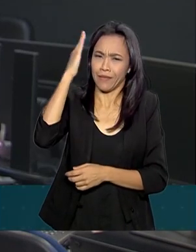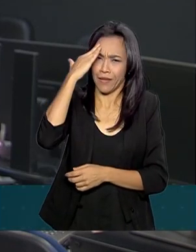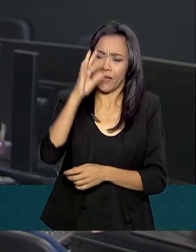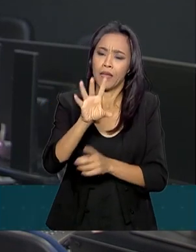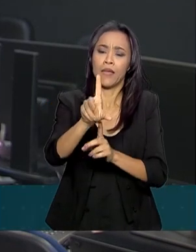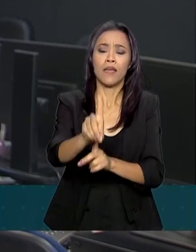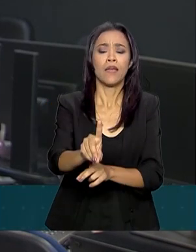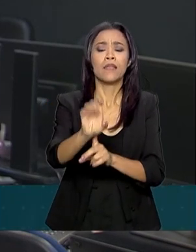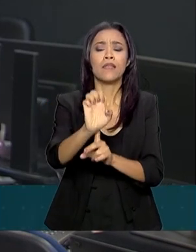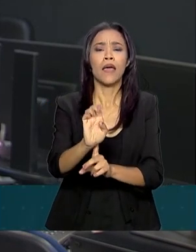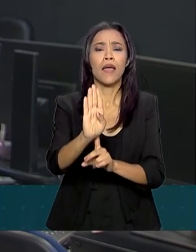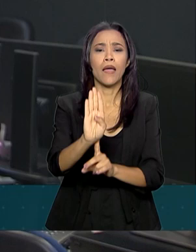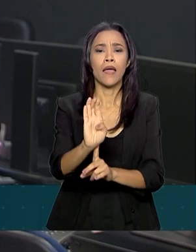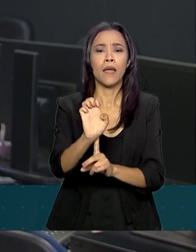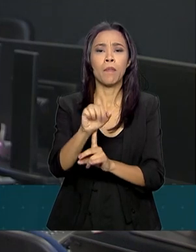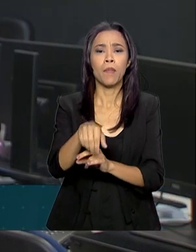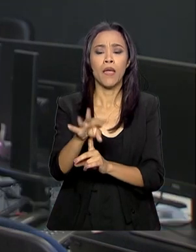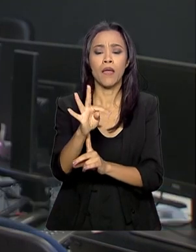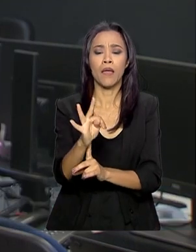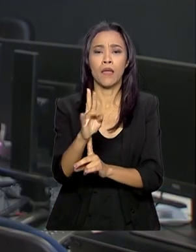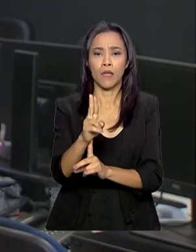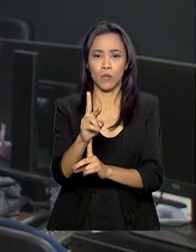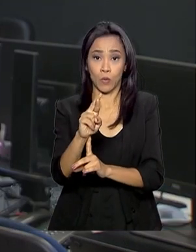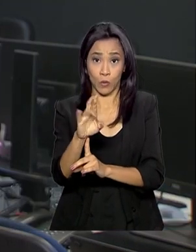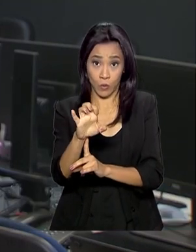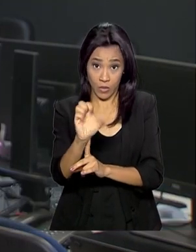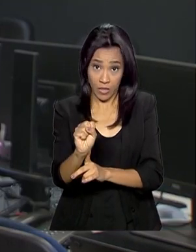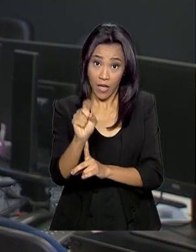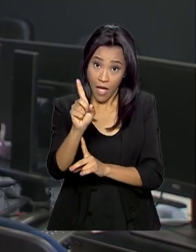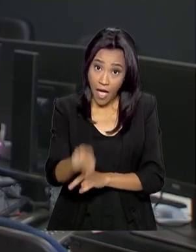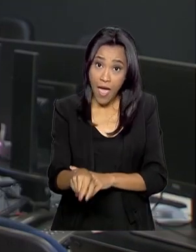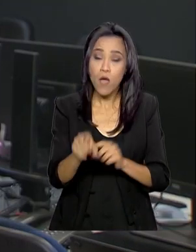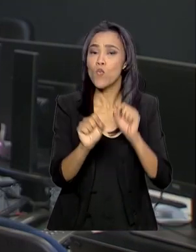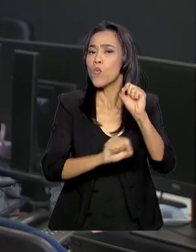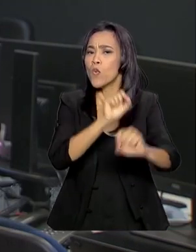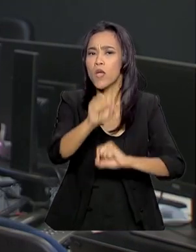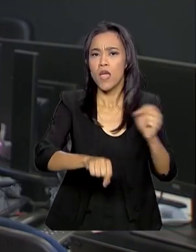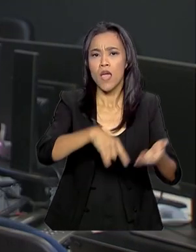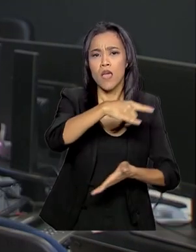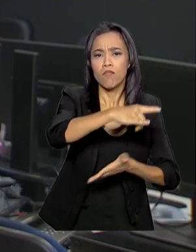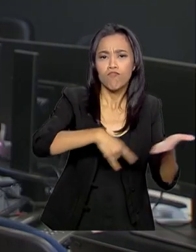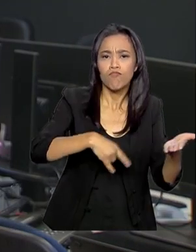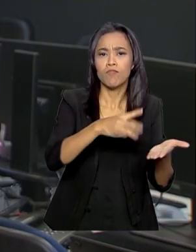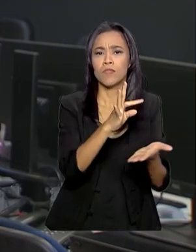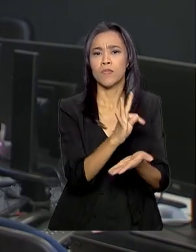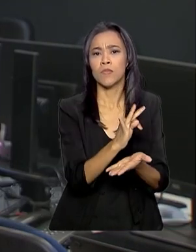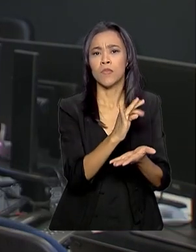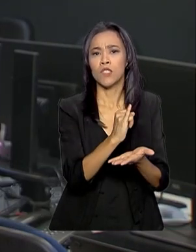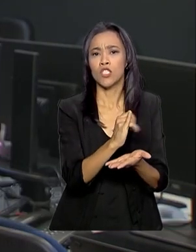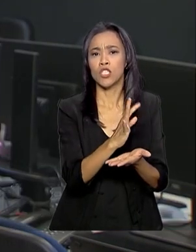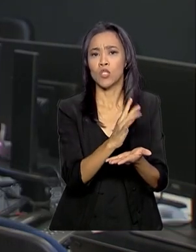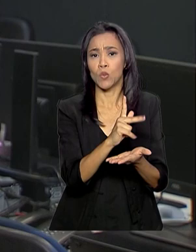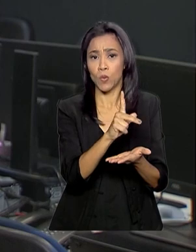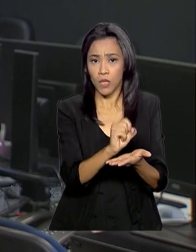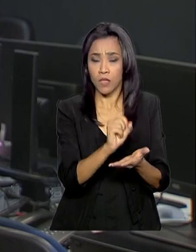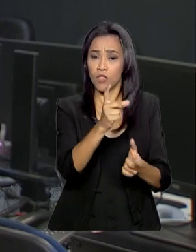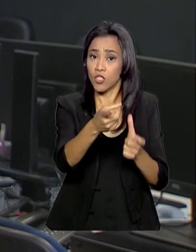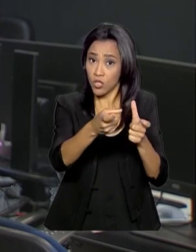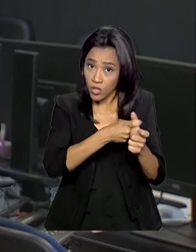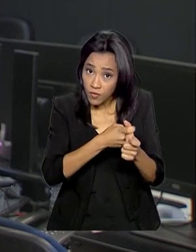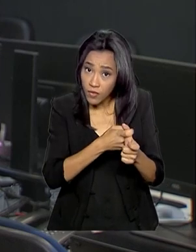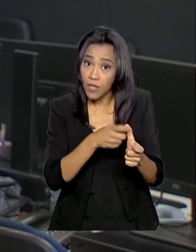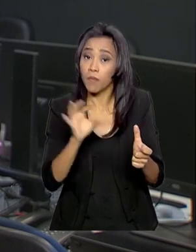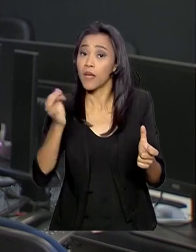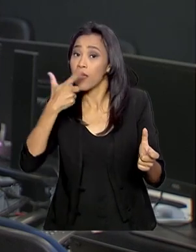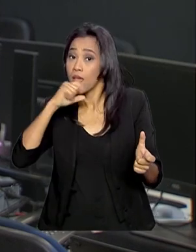Debêntures são títulos da dívida que servem para empresas privadas captarem recursos no mercado financeiro. Na prática, quem